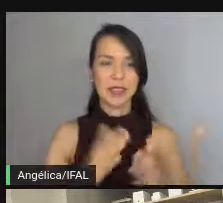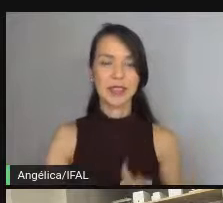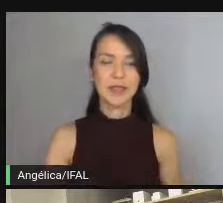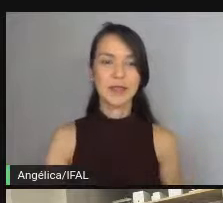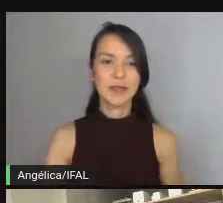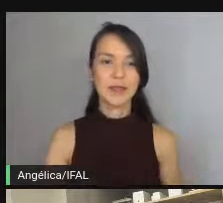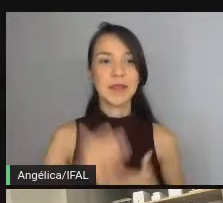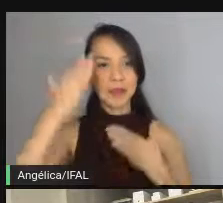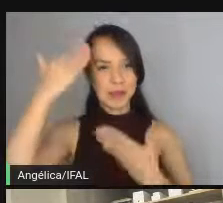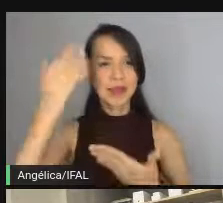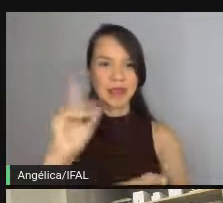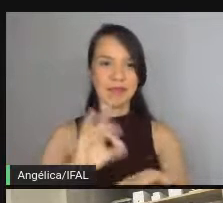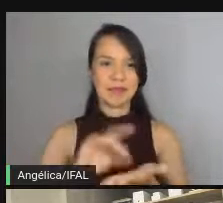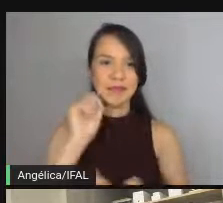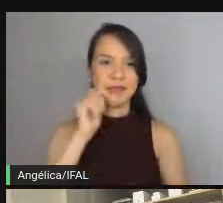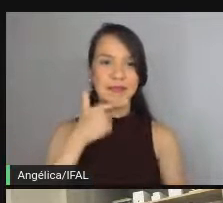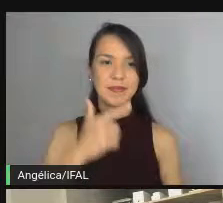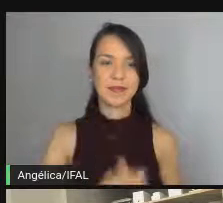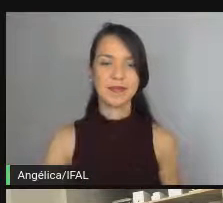Muito obrigado, Angélica.